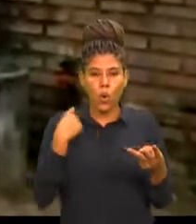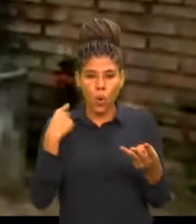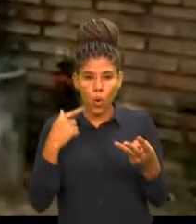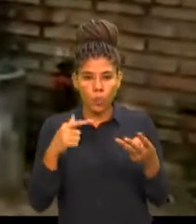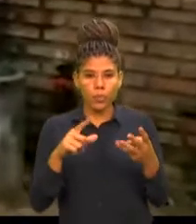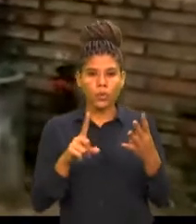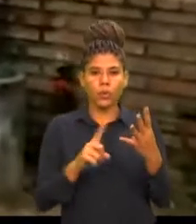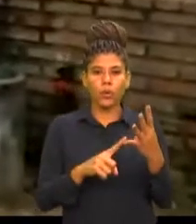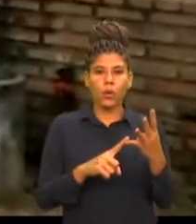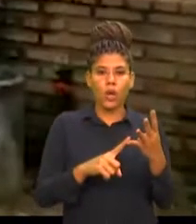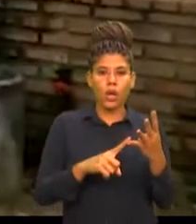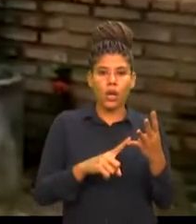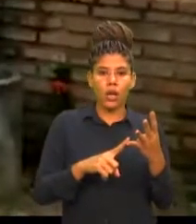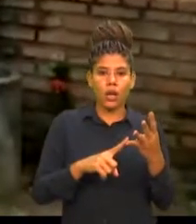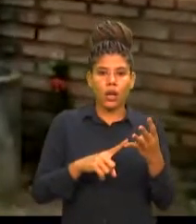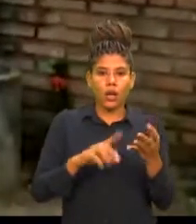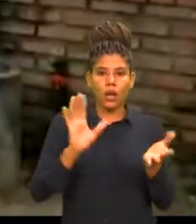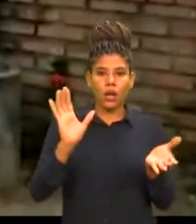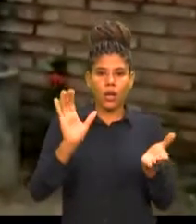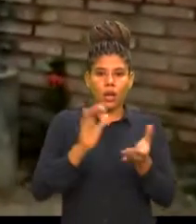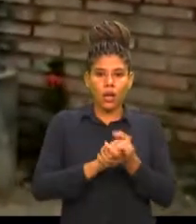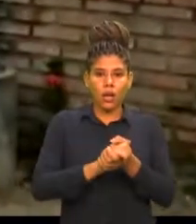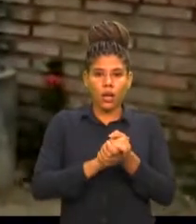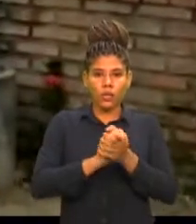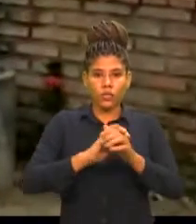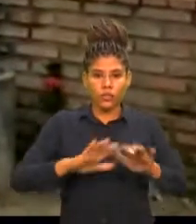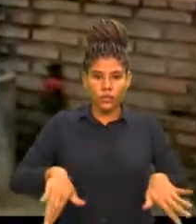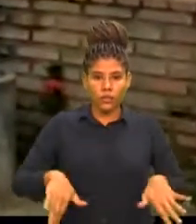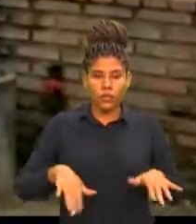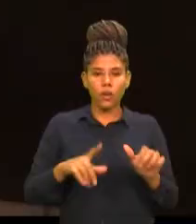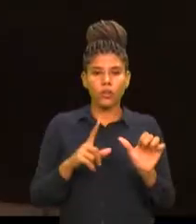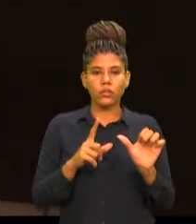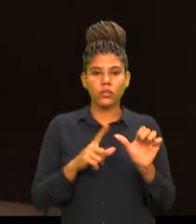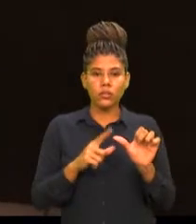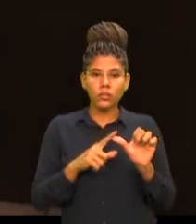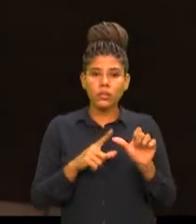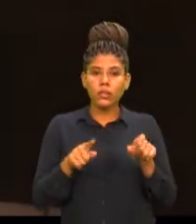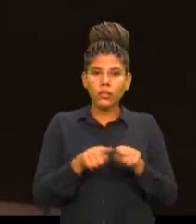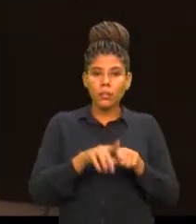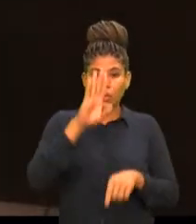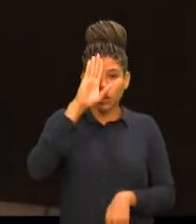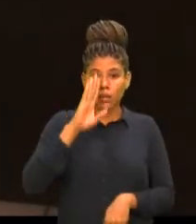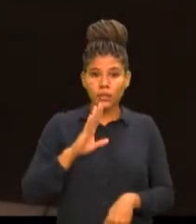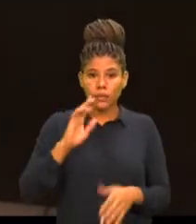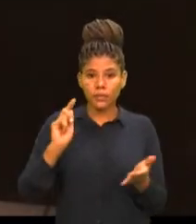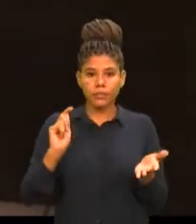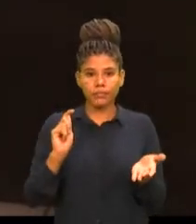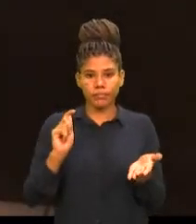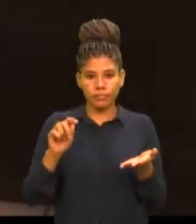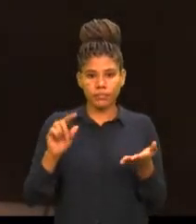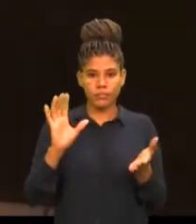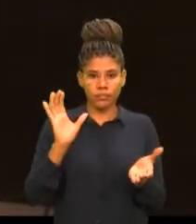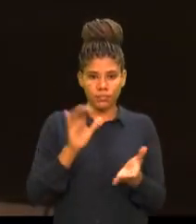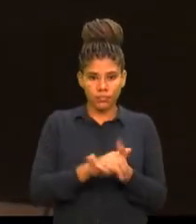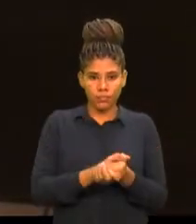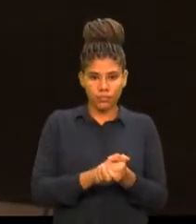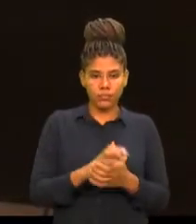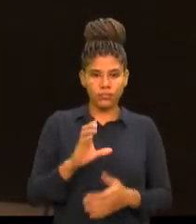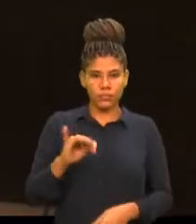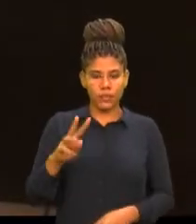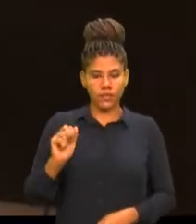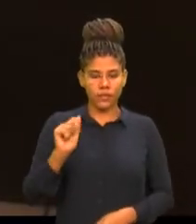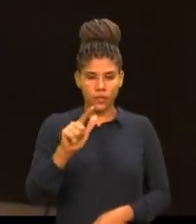divórcio e também a gratuidade para casamento civil. É muito procurado. Doutorando em Educação, o professor Gabriel Peter